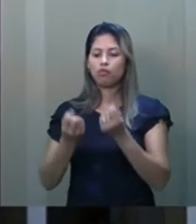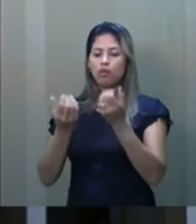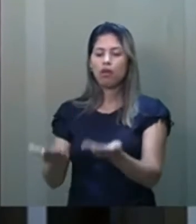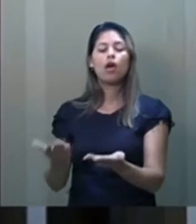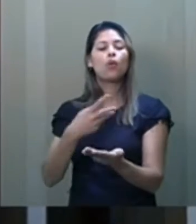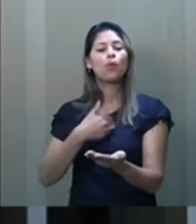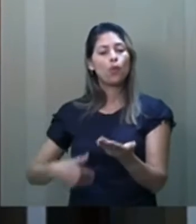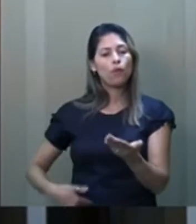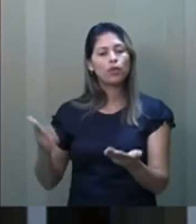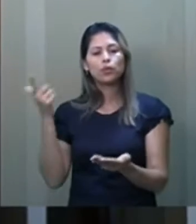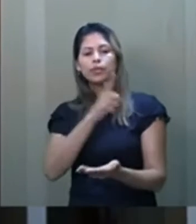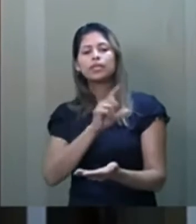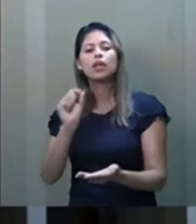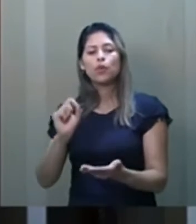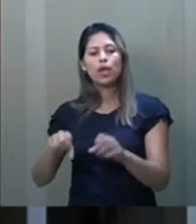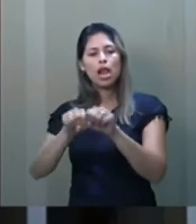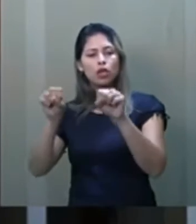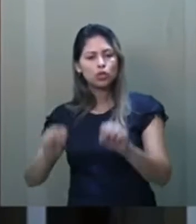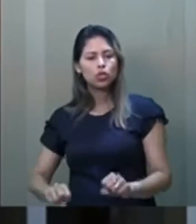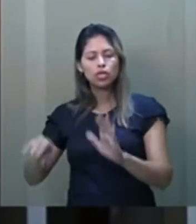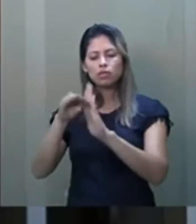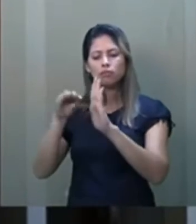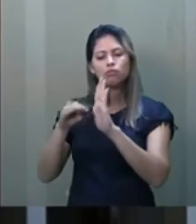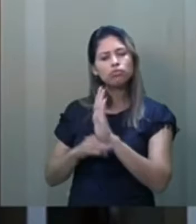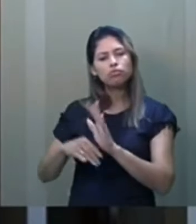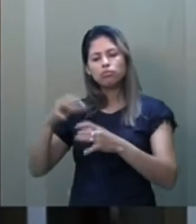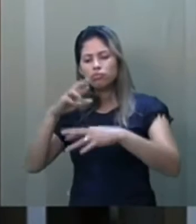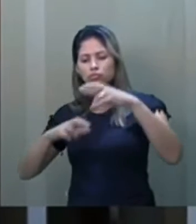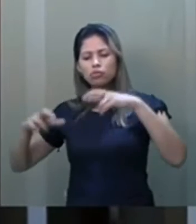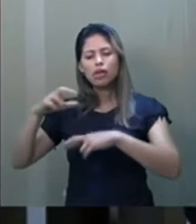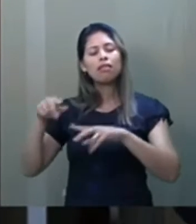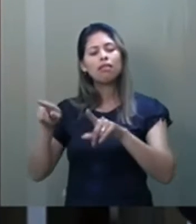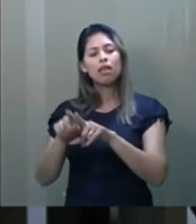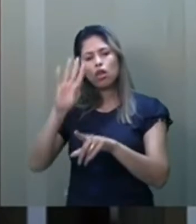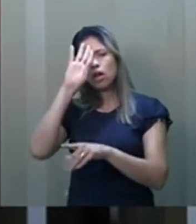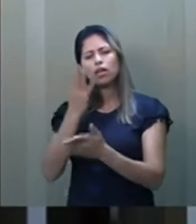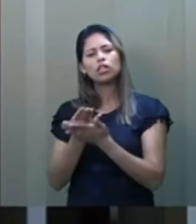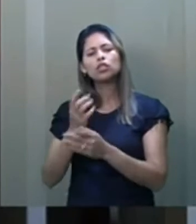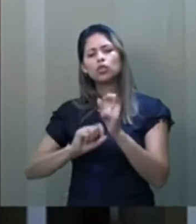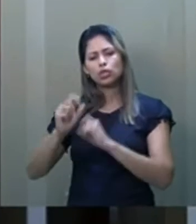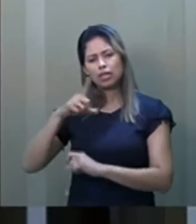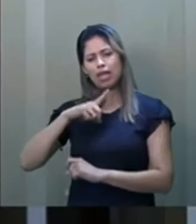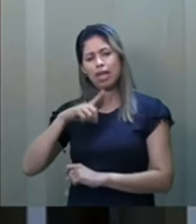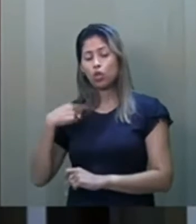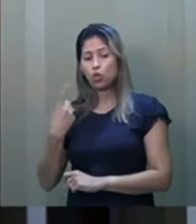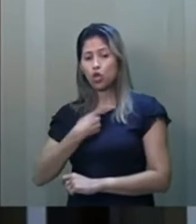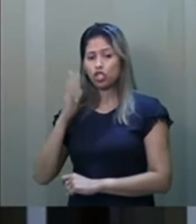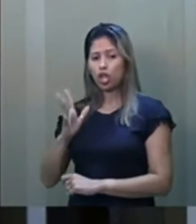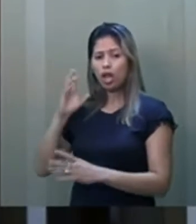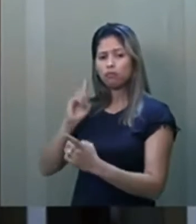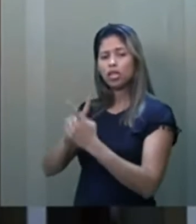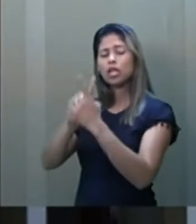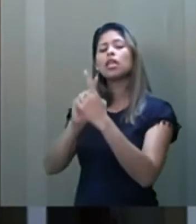possa, através do seu banco de dados, fiscalizar. Então, eu acredito que, quando nós estamos atendendo desta